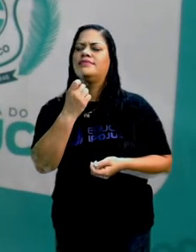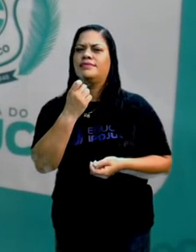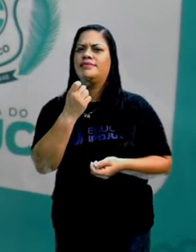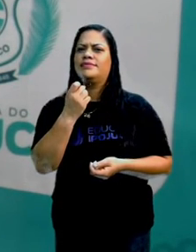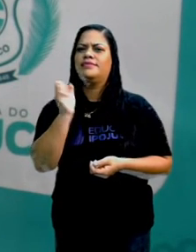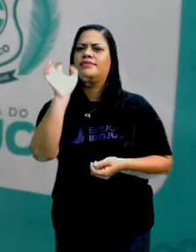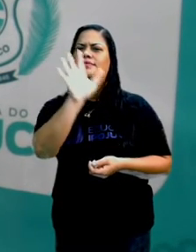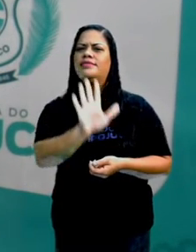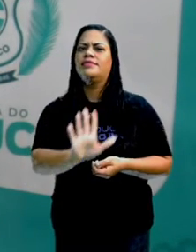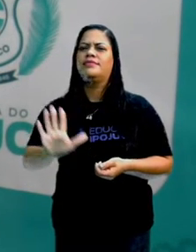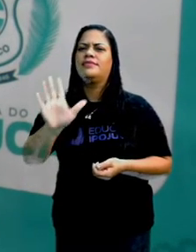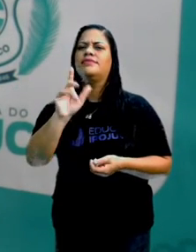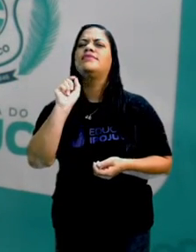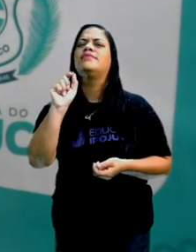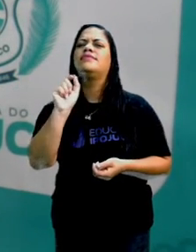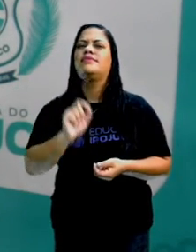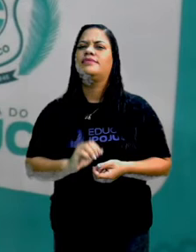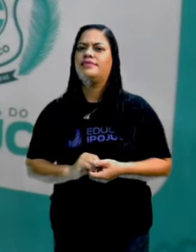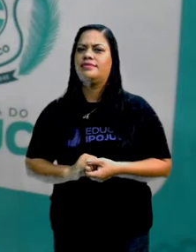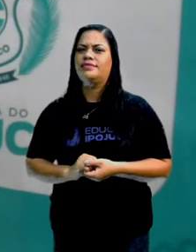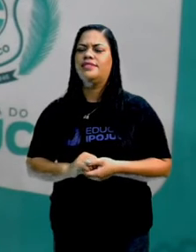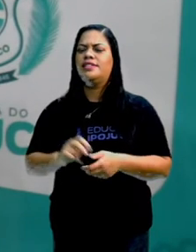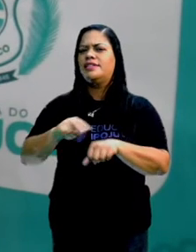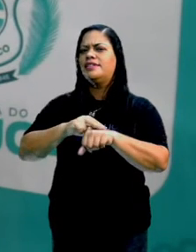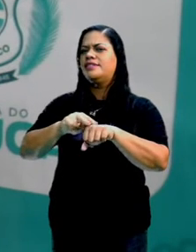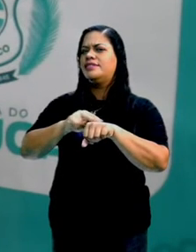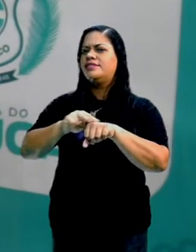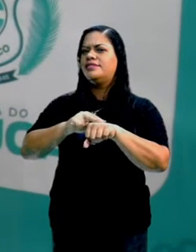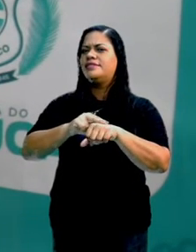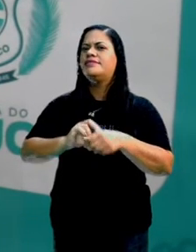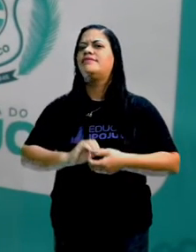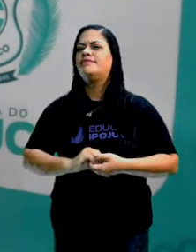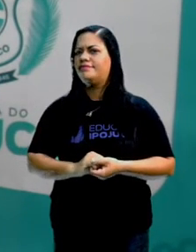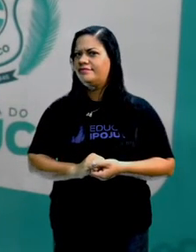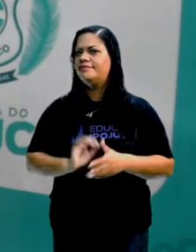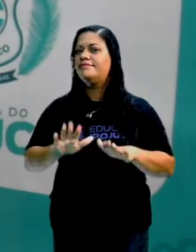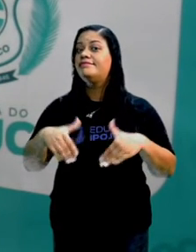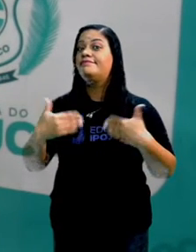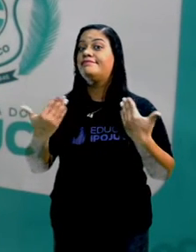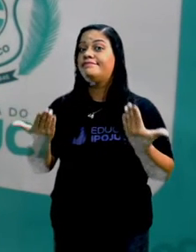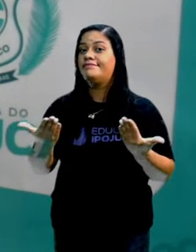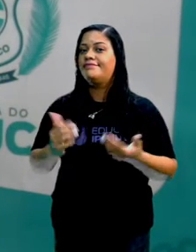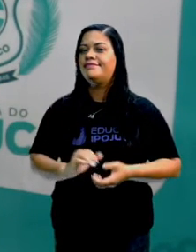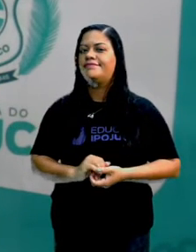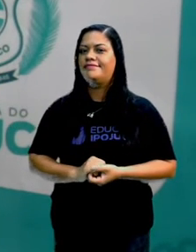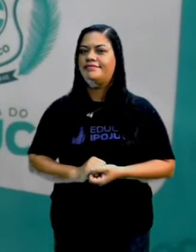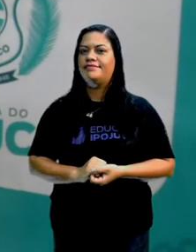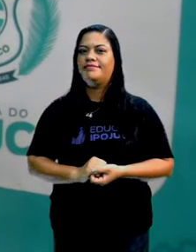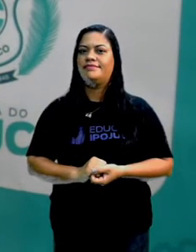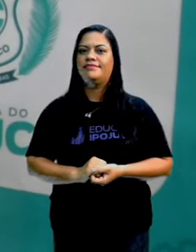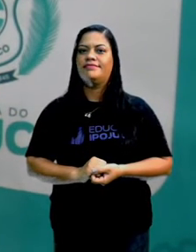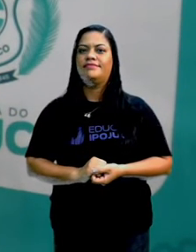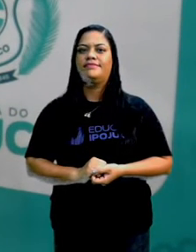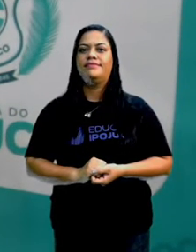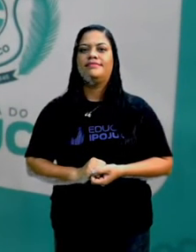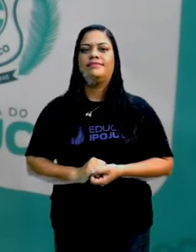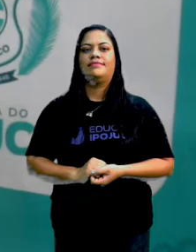representando? E a cor verde? Que região é essa? E